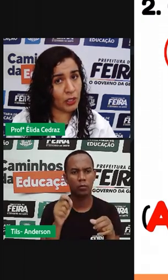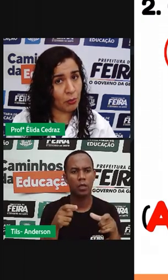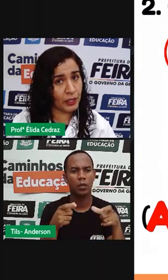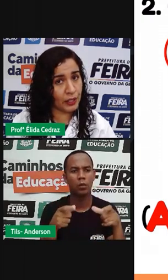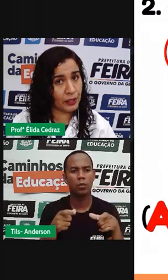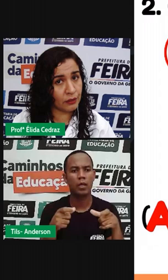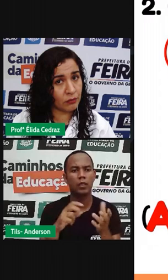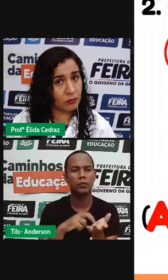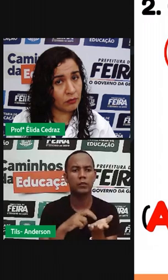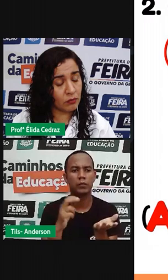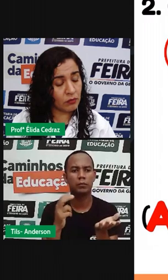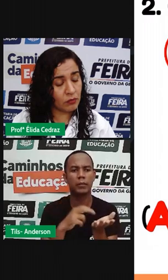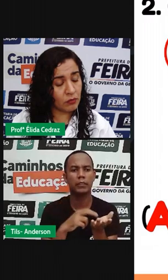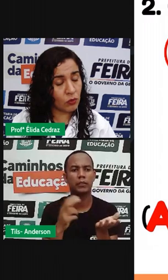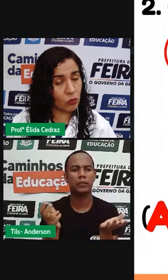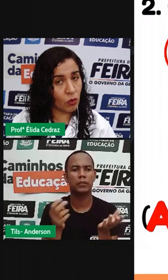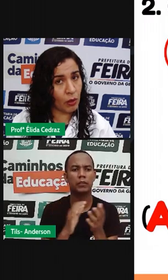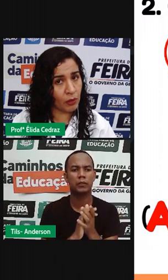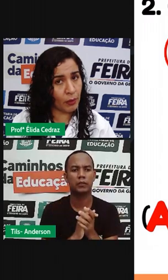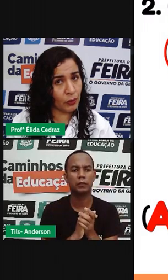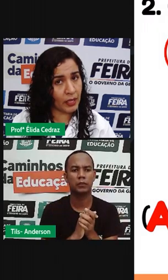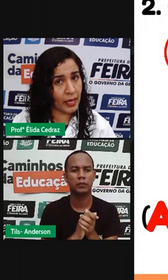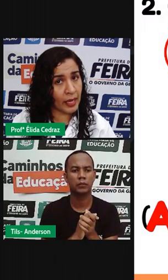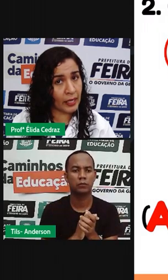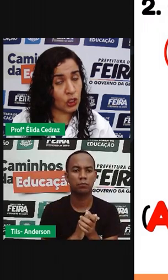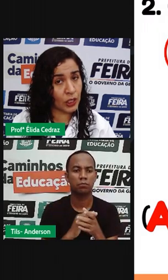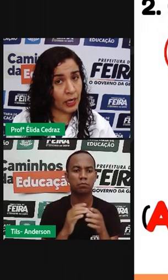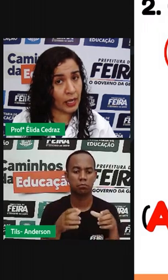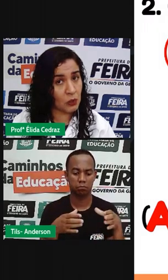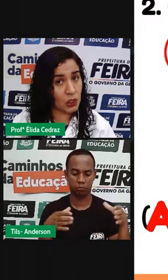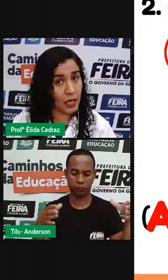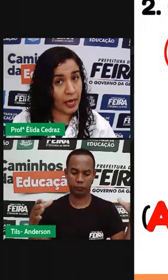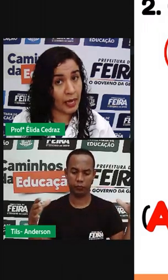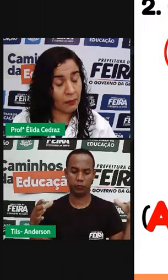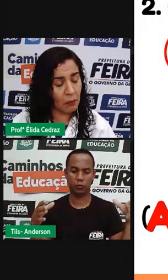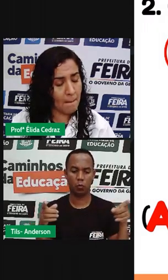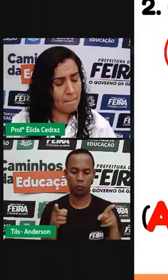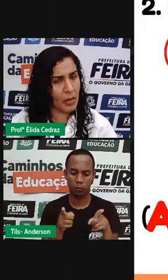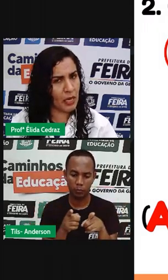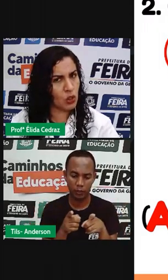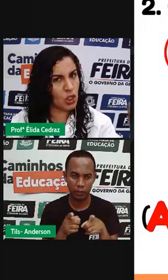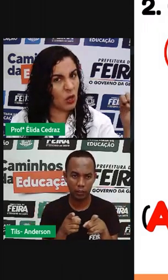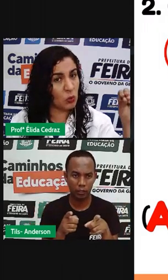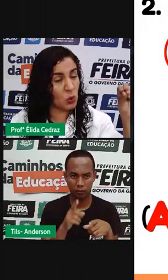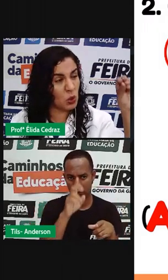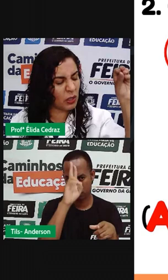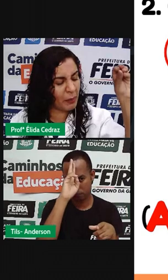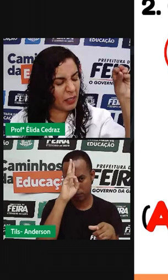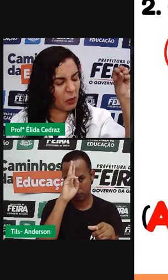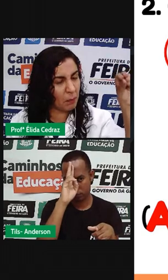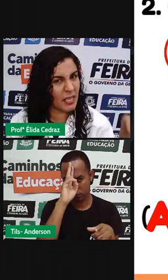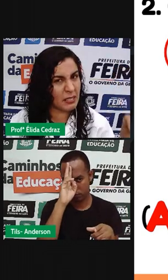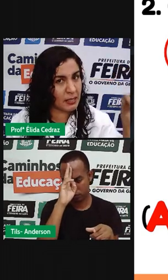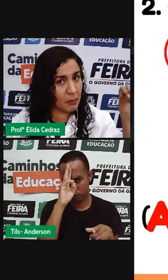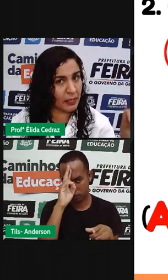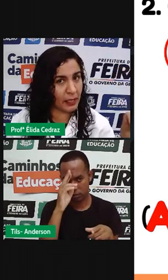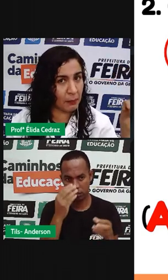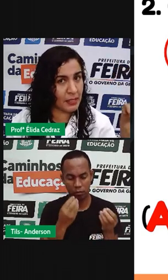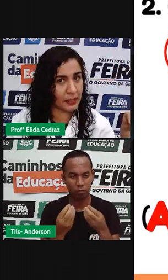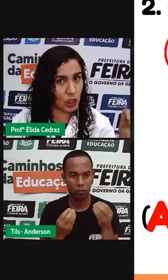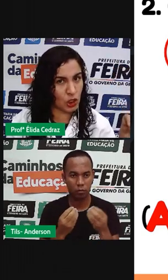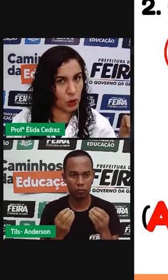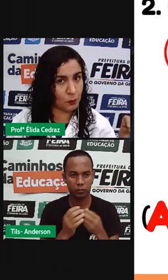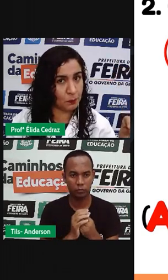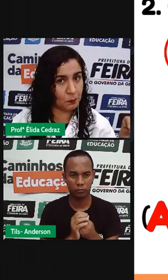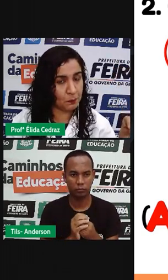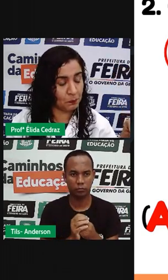sombra de manhã, como é o tamanho dela, de que lado está. Meio dia, quando o sol está batendo bem em cima da cabeça